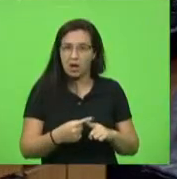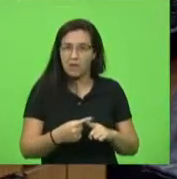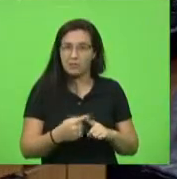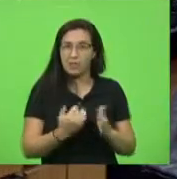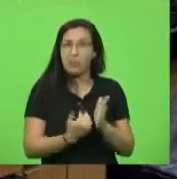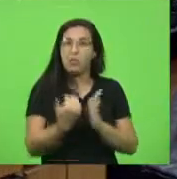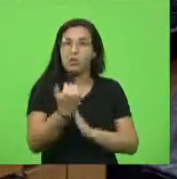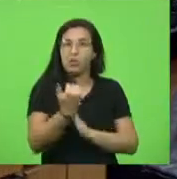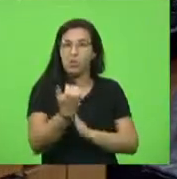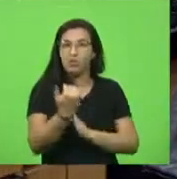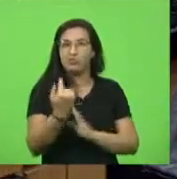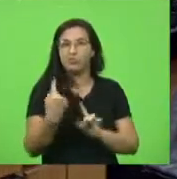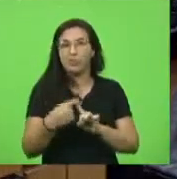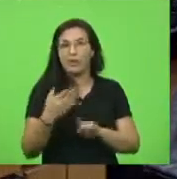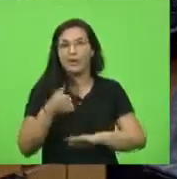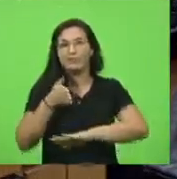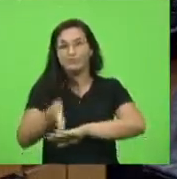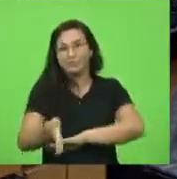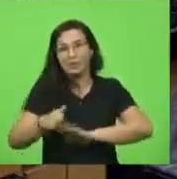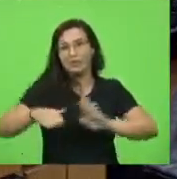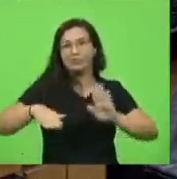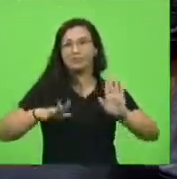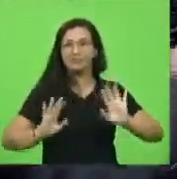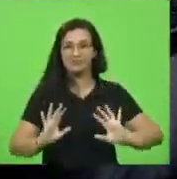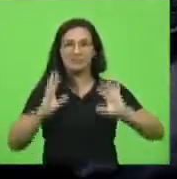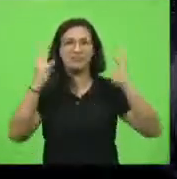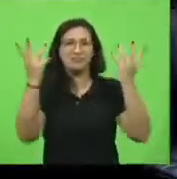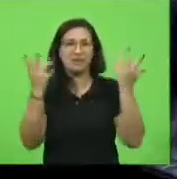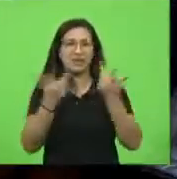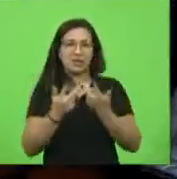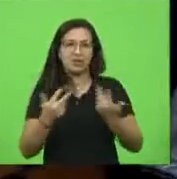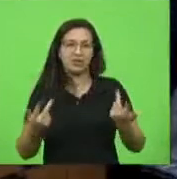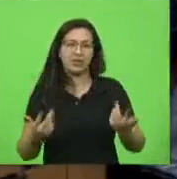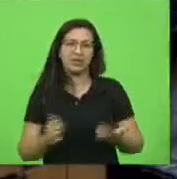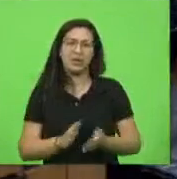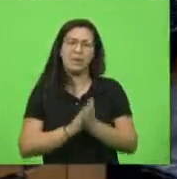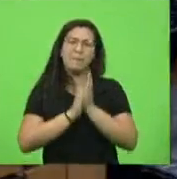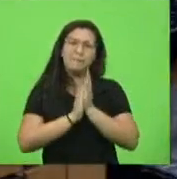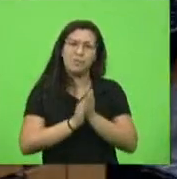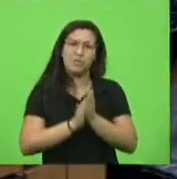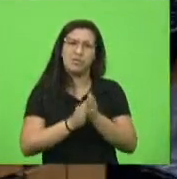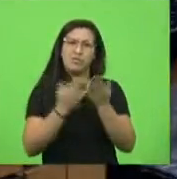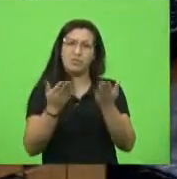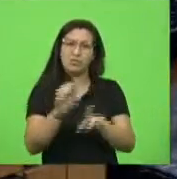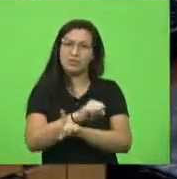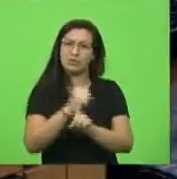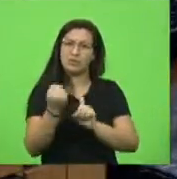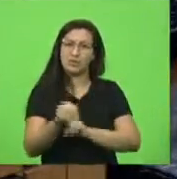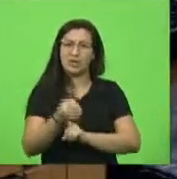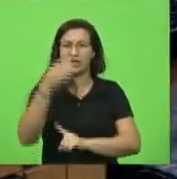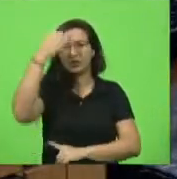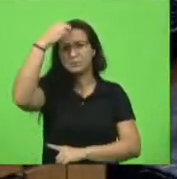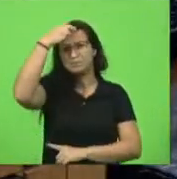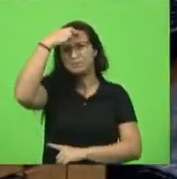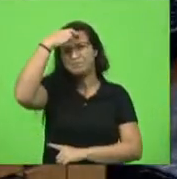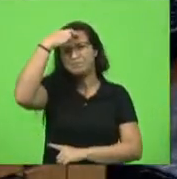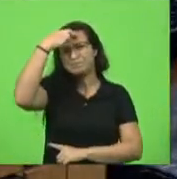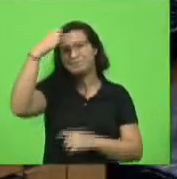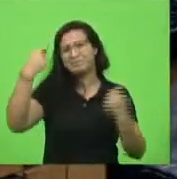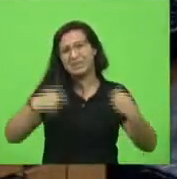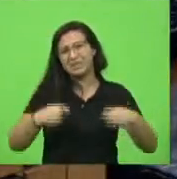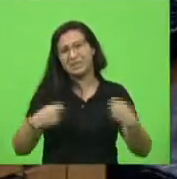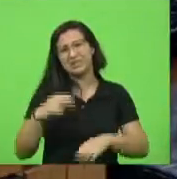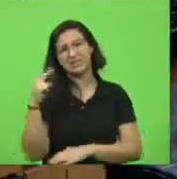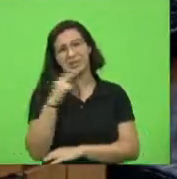essa razão. Então, a sociedade, pelo amor de Deus, que se conscientize, que se conscientize,